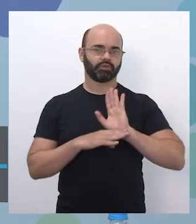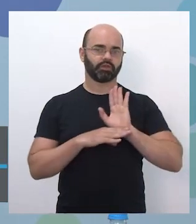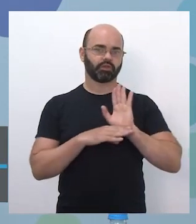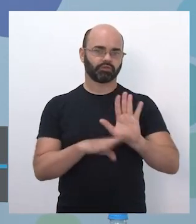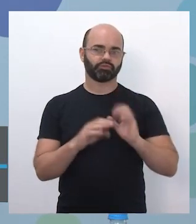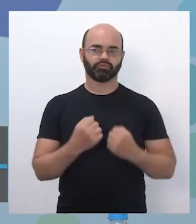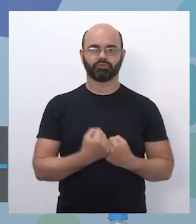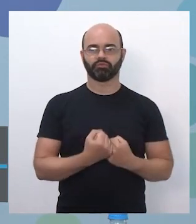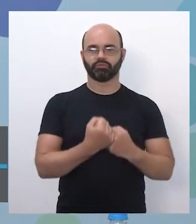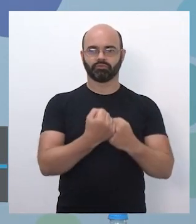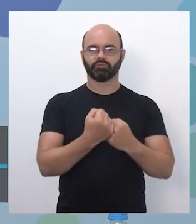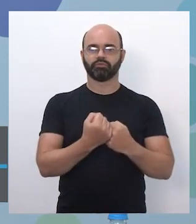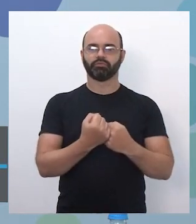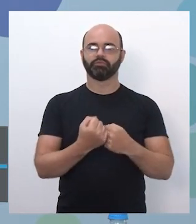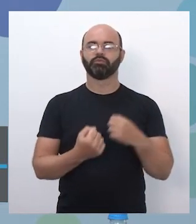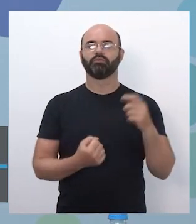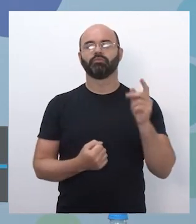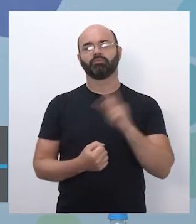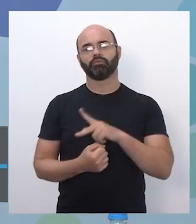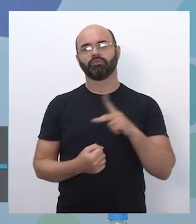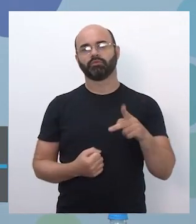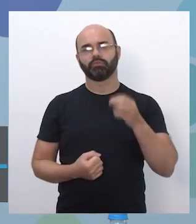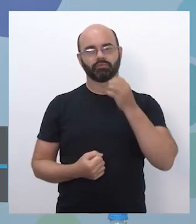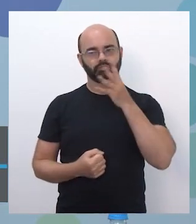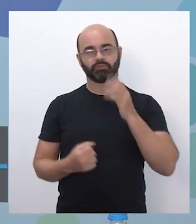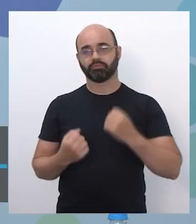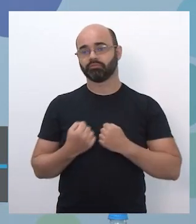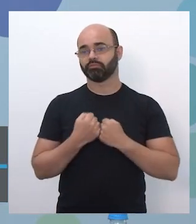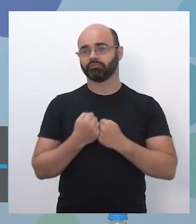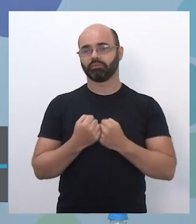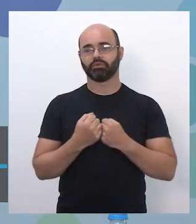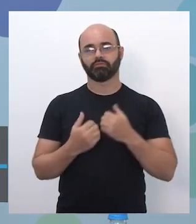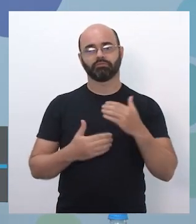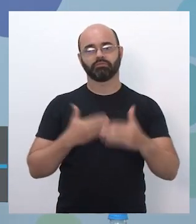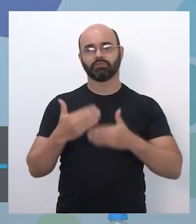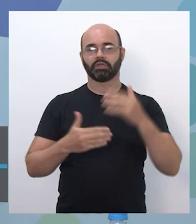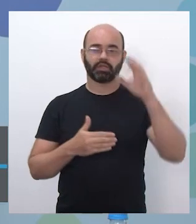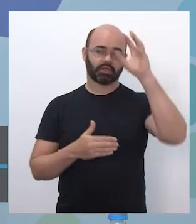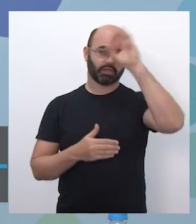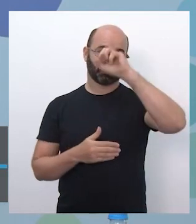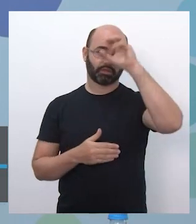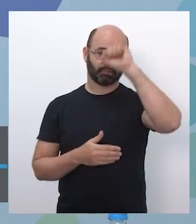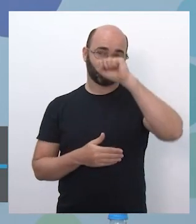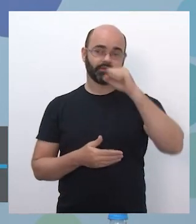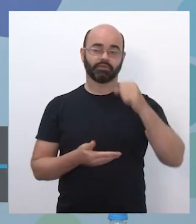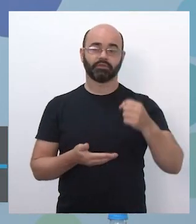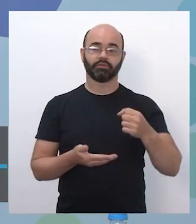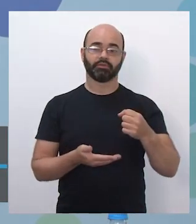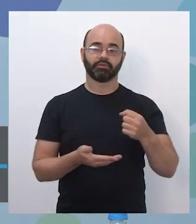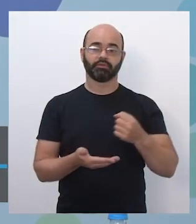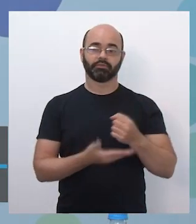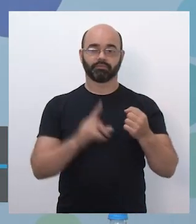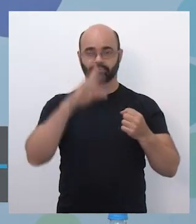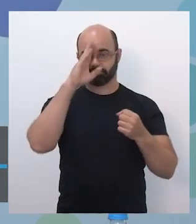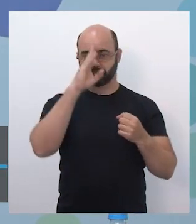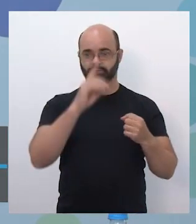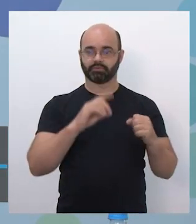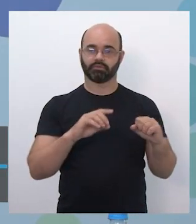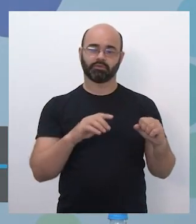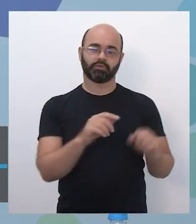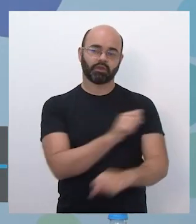muitos já fazem, mas terem suporte para desenvolver a aprendizagem baseada em projetos junto dos seus estudantes,